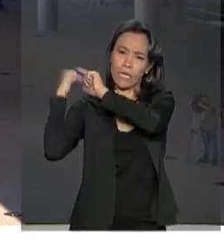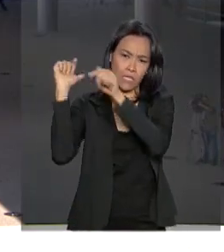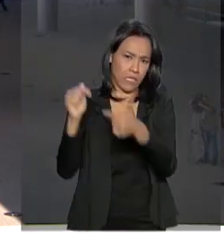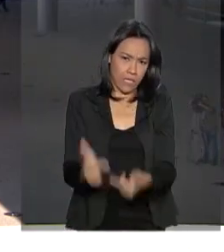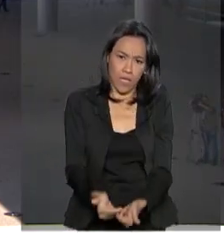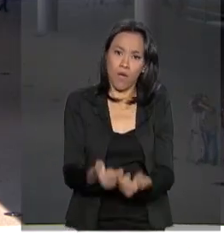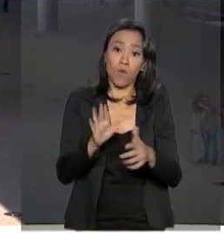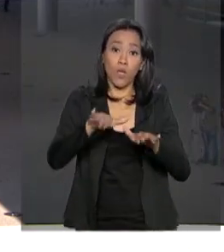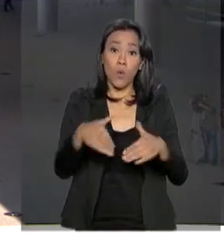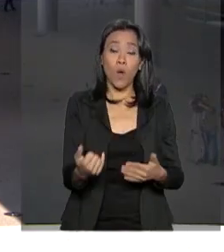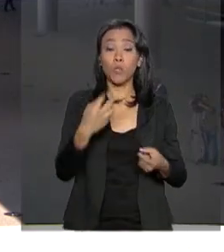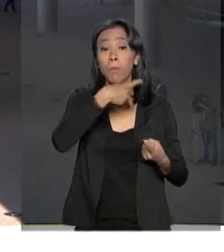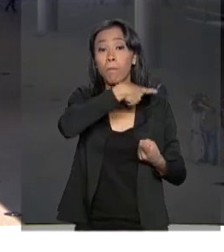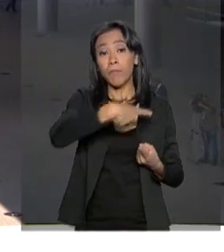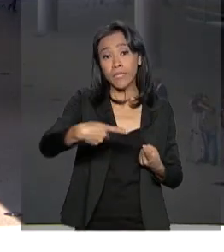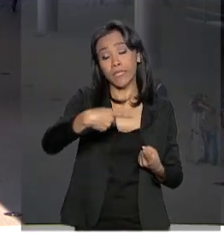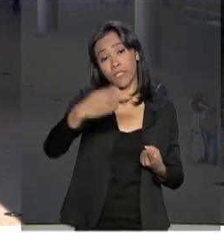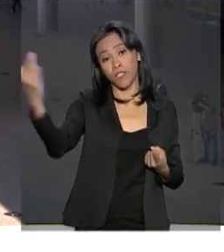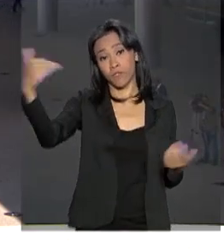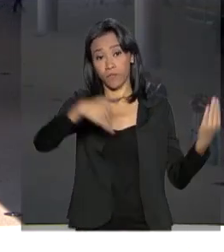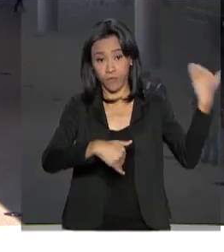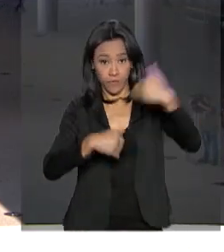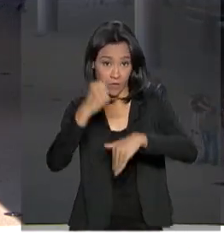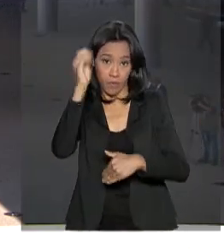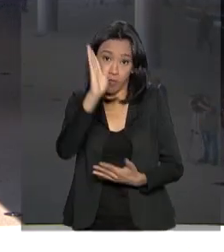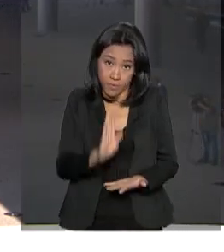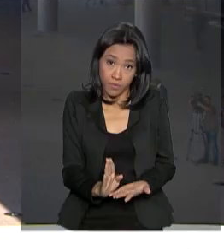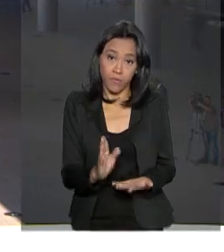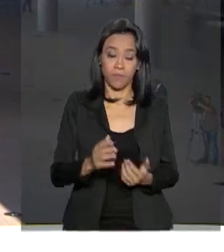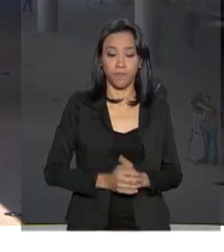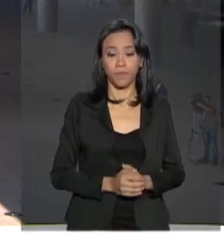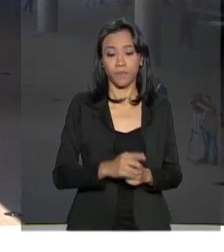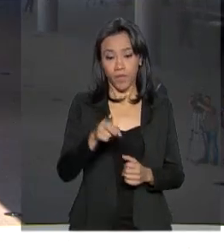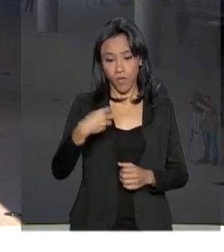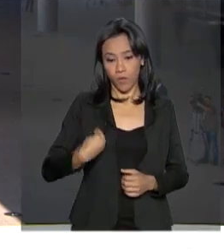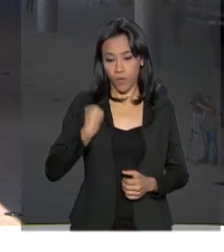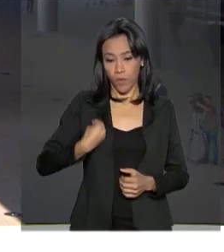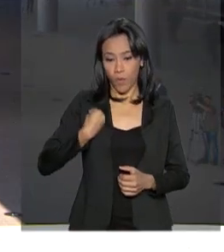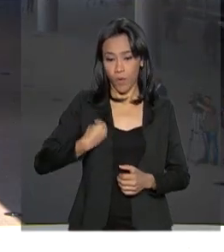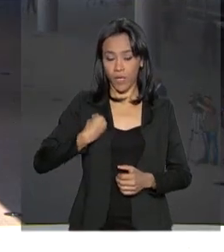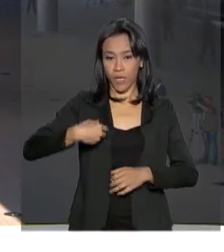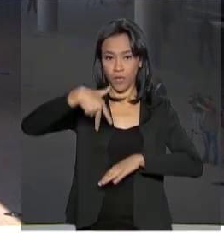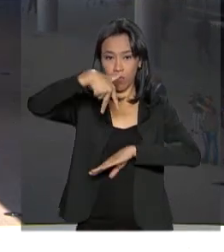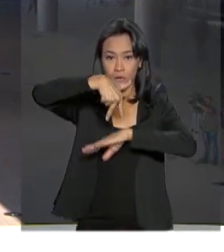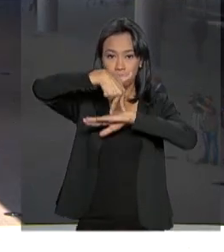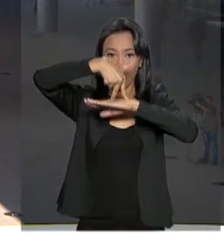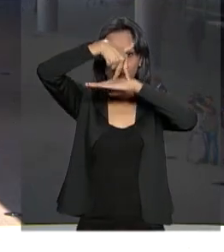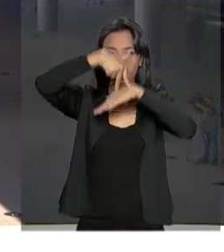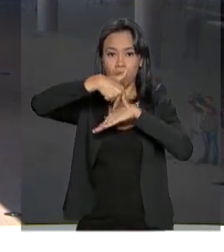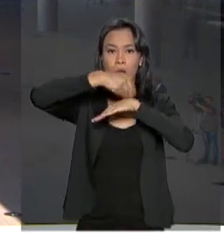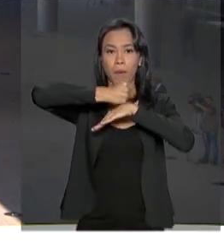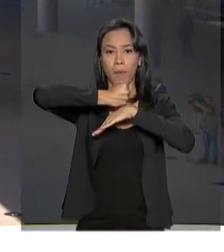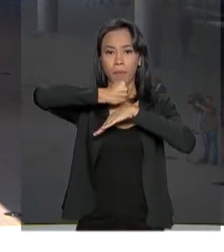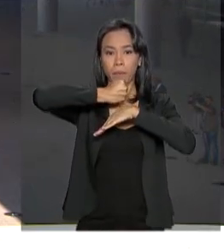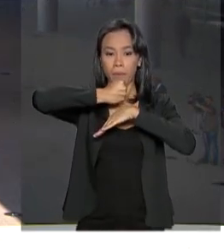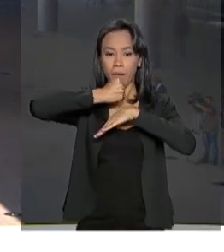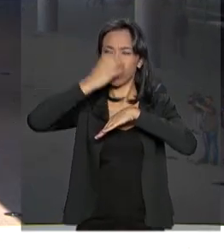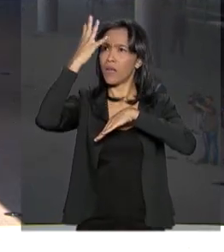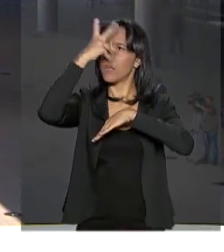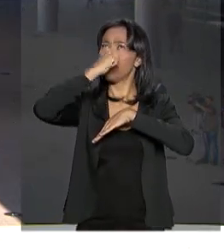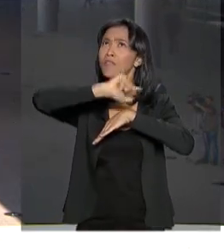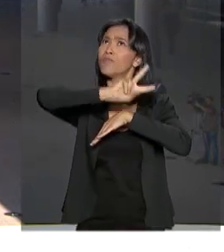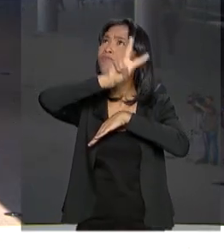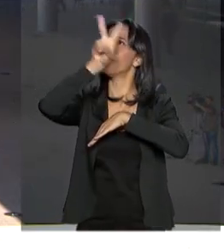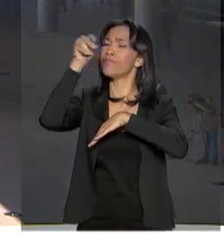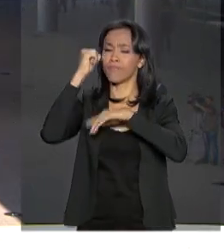visitam o Brasil. Eu estou aqui no parlatório do Palácio do Planalto. O dia está lindo em Brasília, o que deve fazer dessa